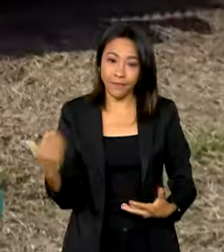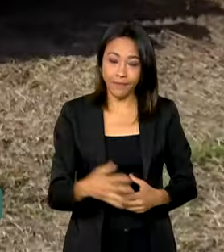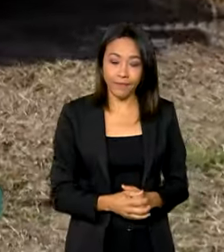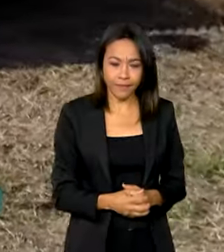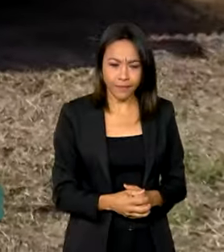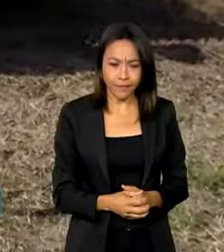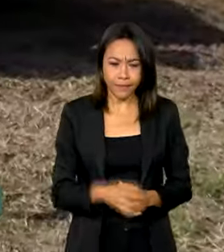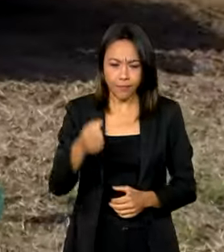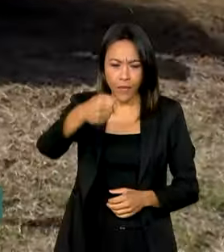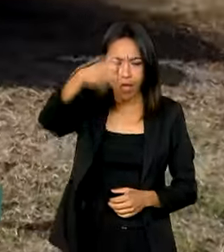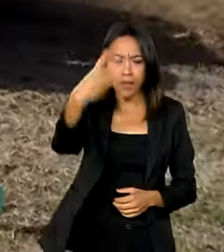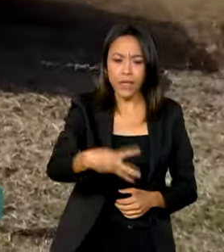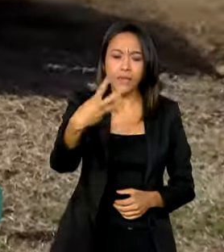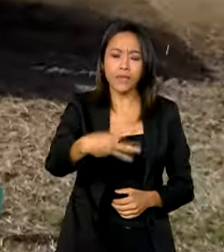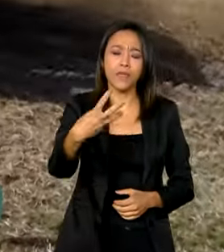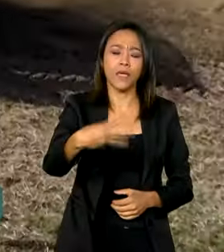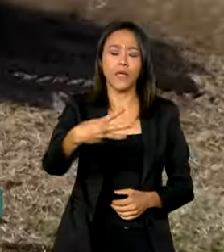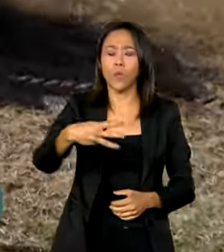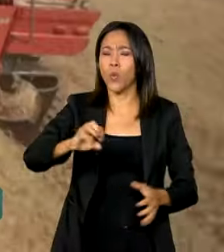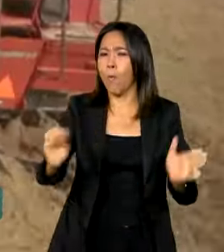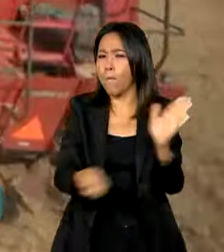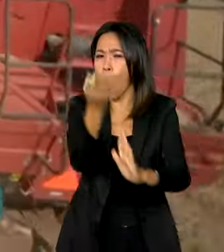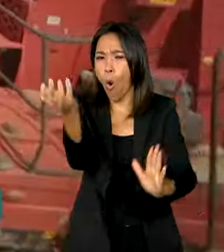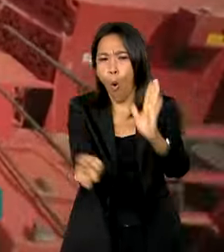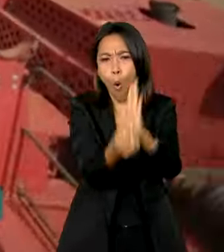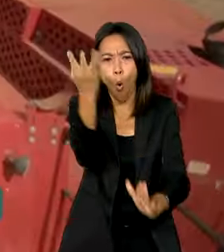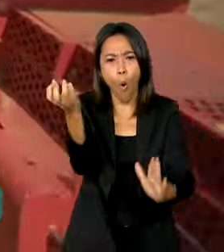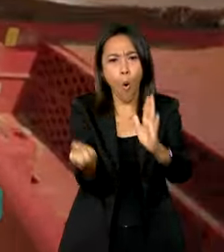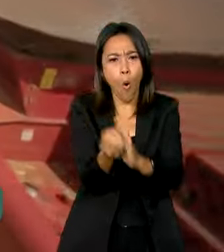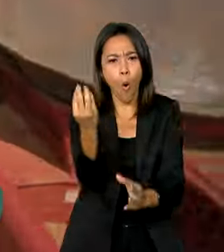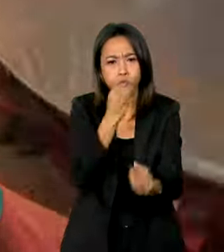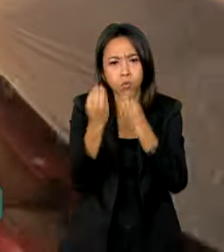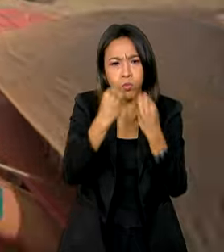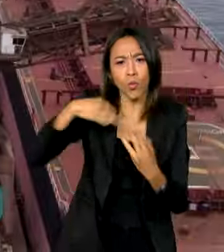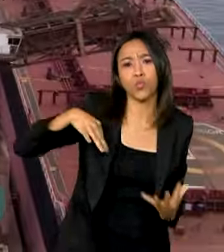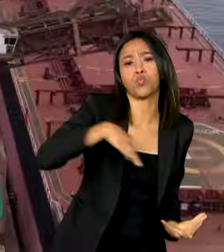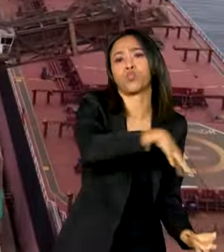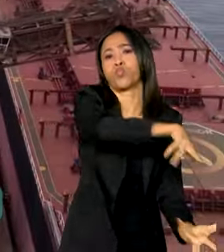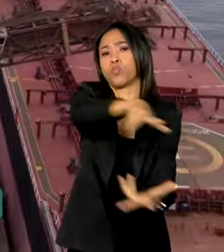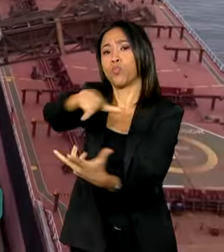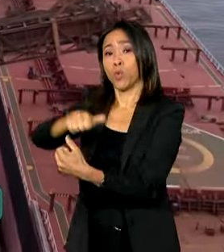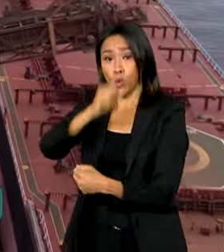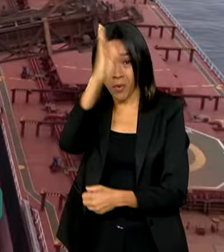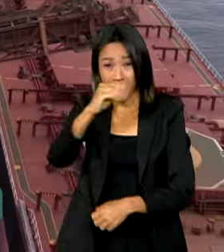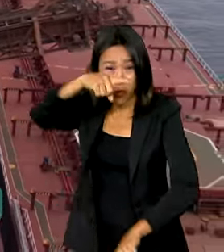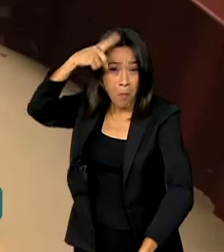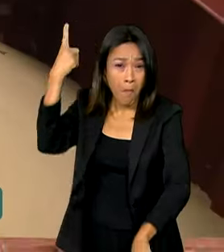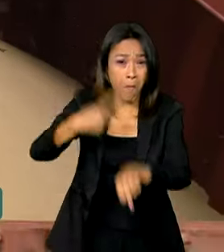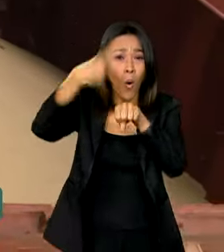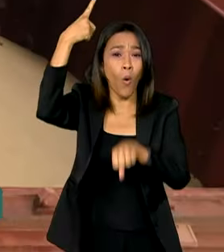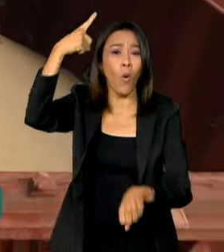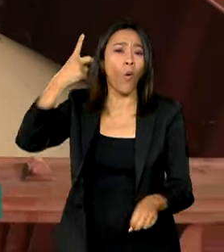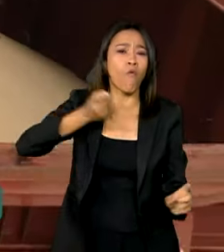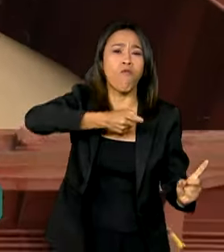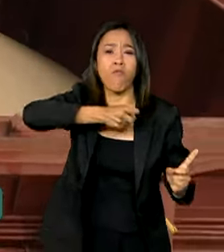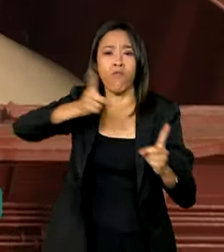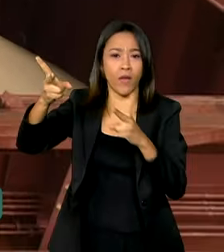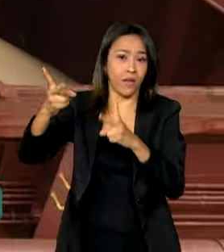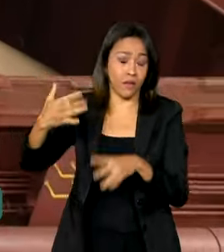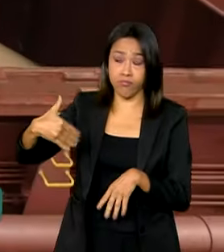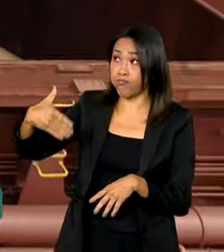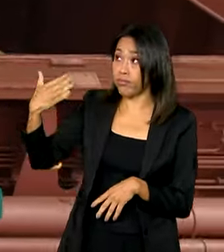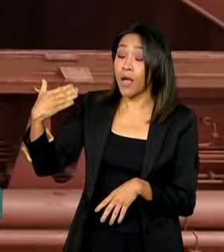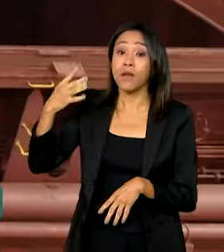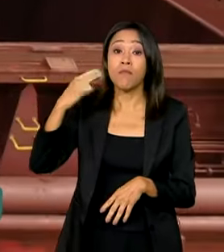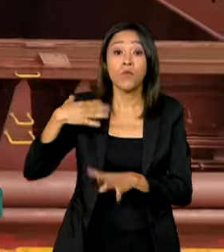Terceiro maior produtor de alimentos do mundo, o Brasil bateu recorde de exportações no último ano. Foram mais de